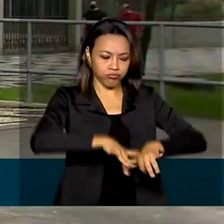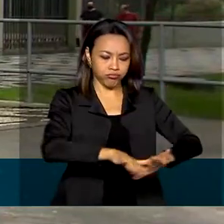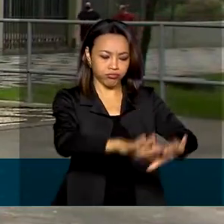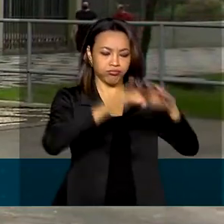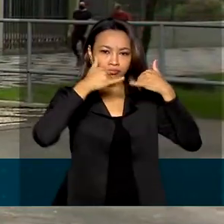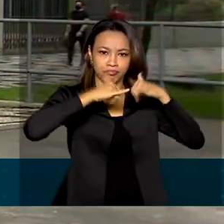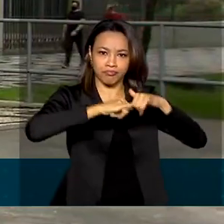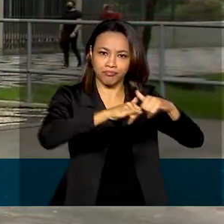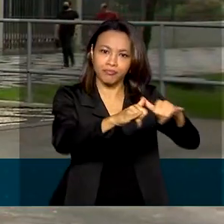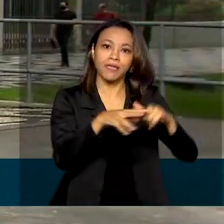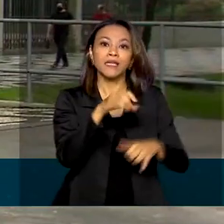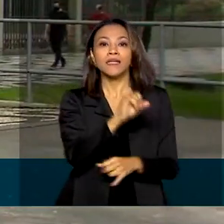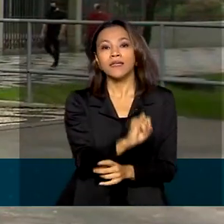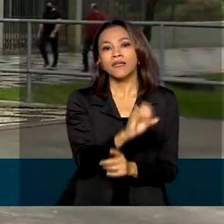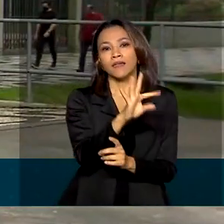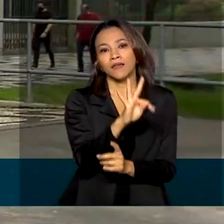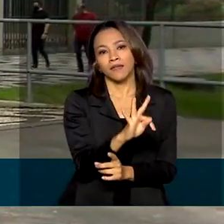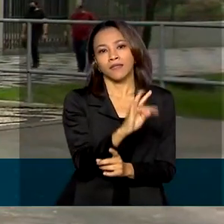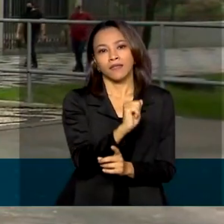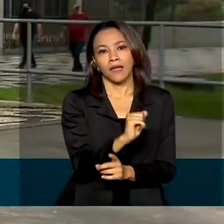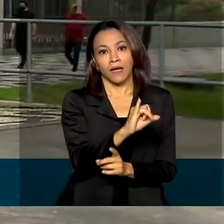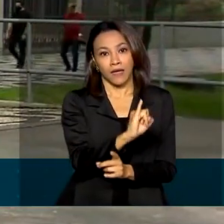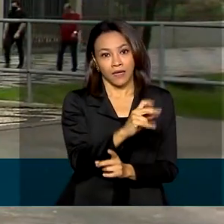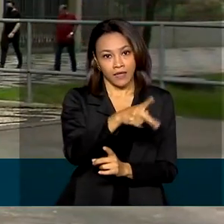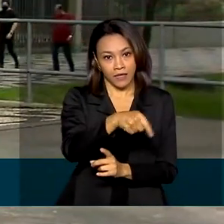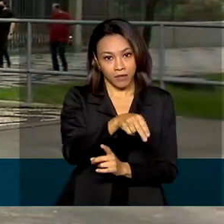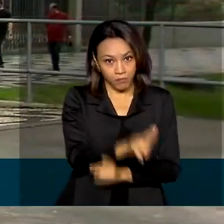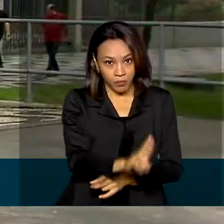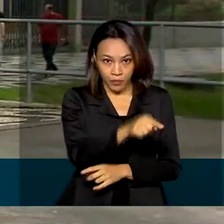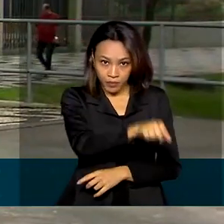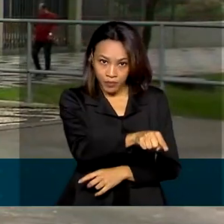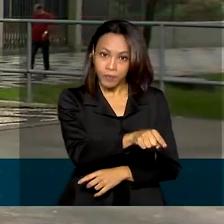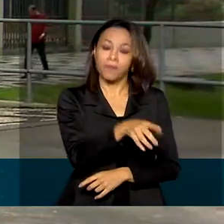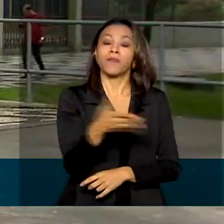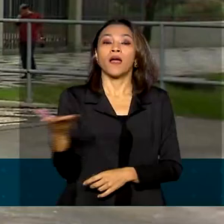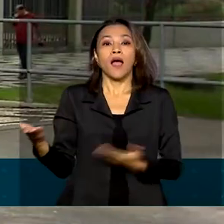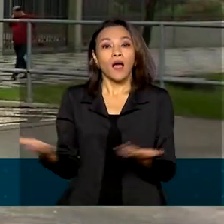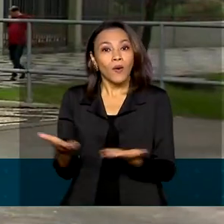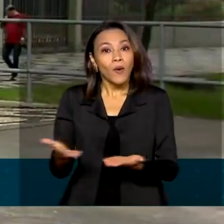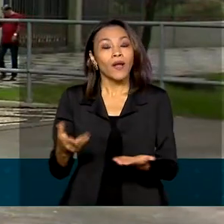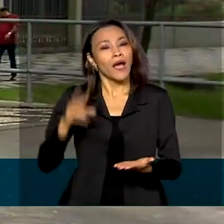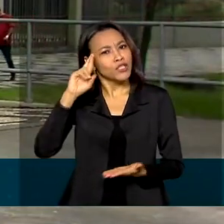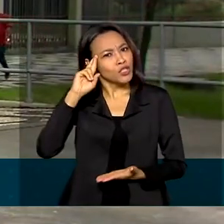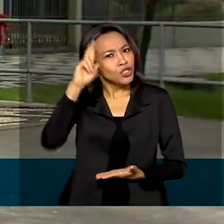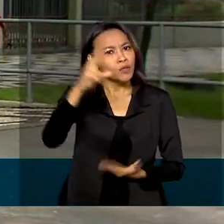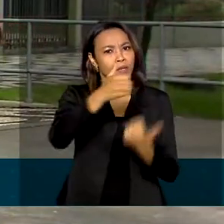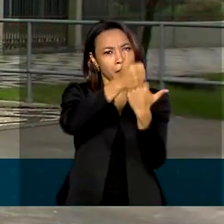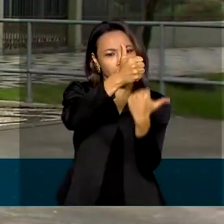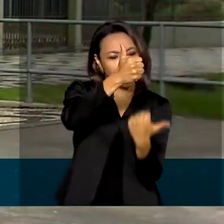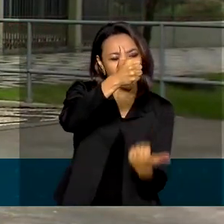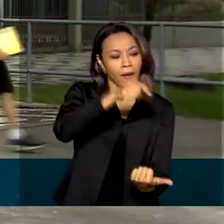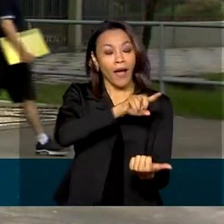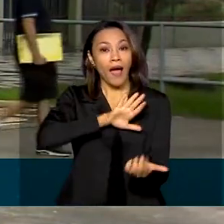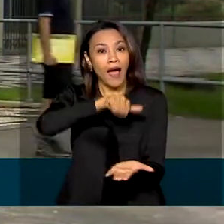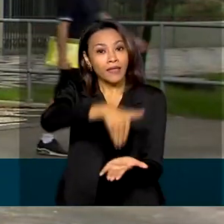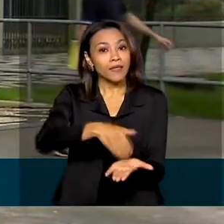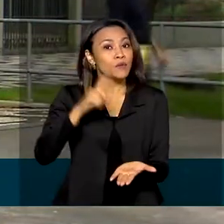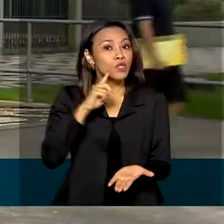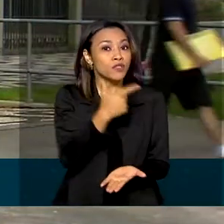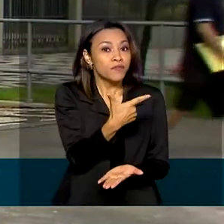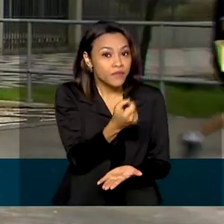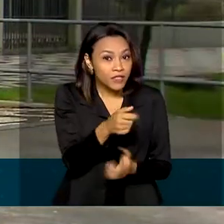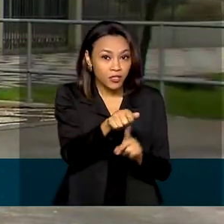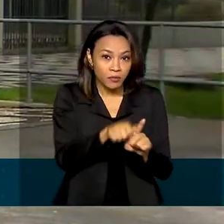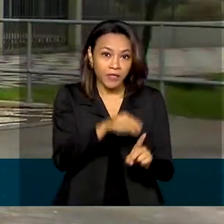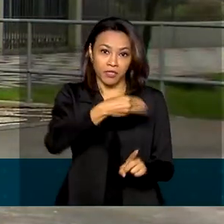hidrelétrica na fronteira com o Paraguai. A Petrobras informa que a atual diretoria tem mandato até o dia 20 de março deste ano. O